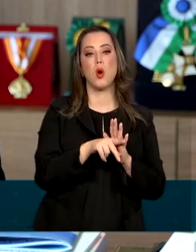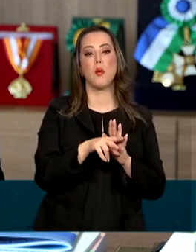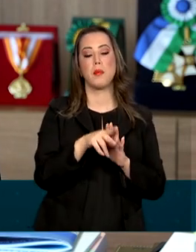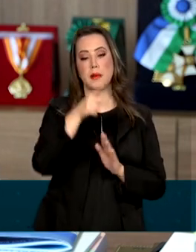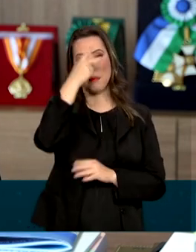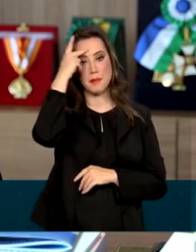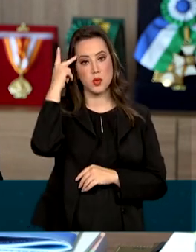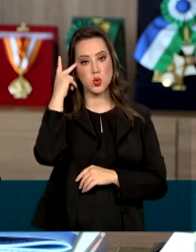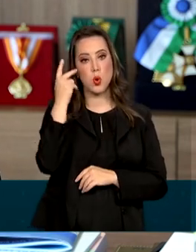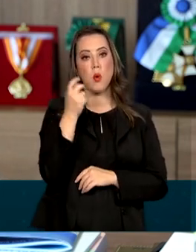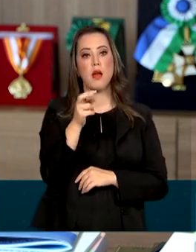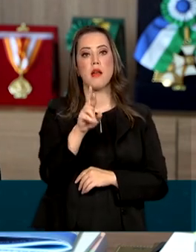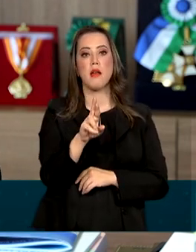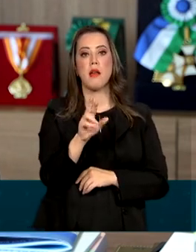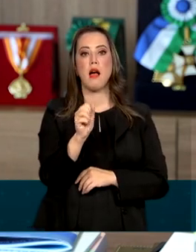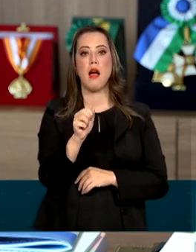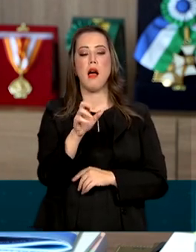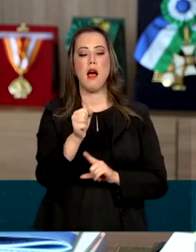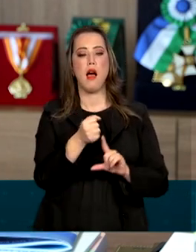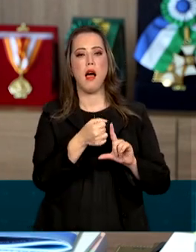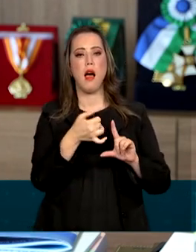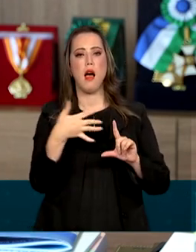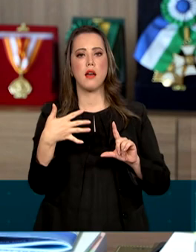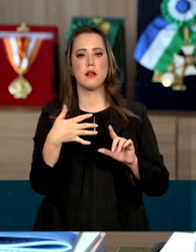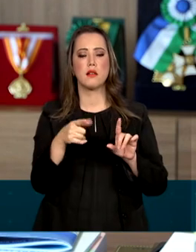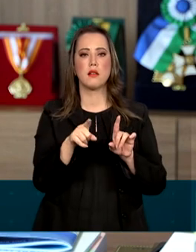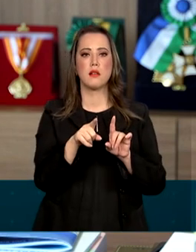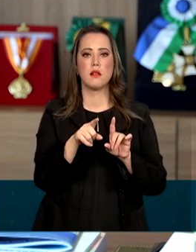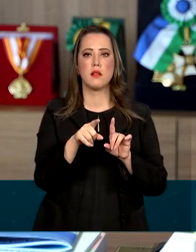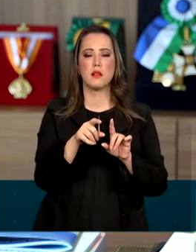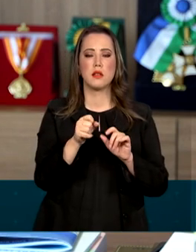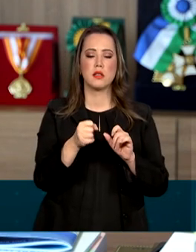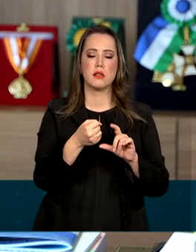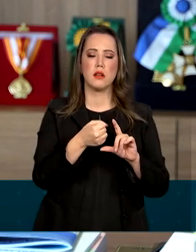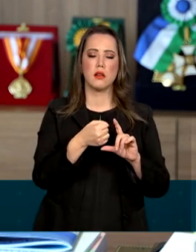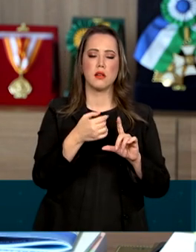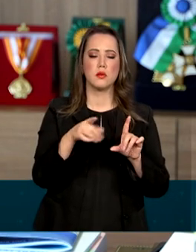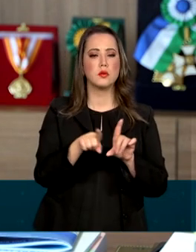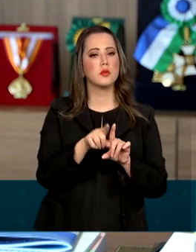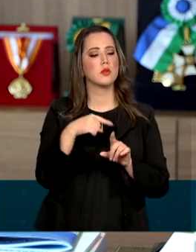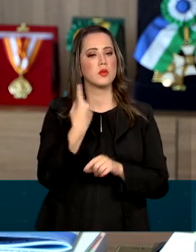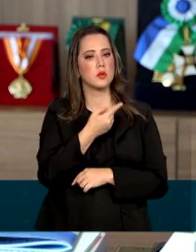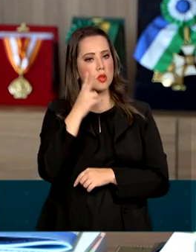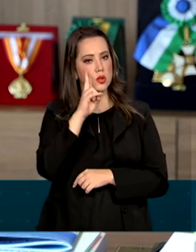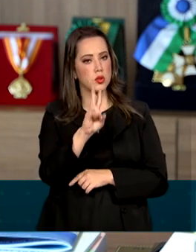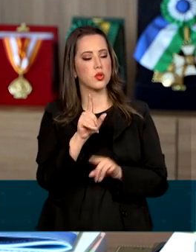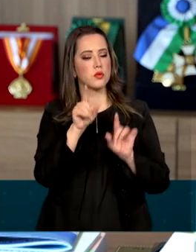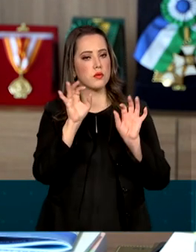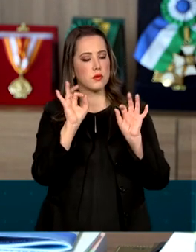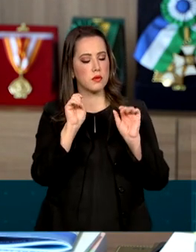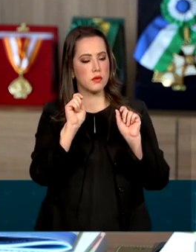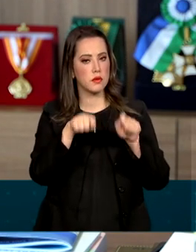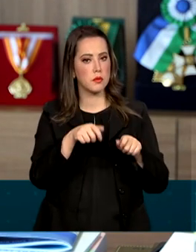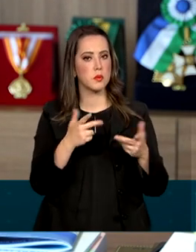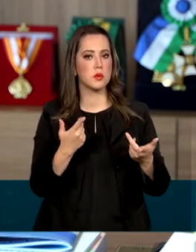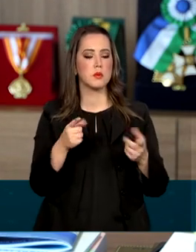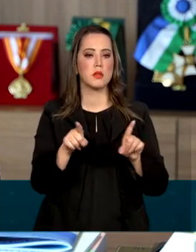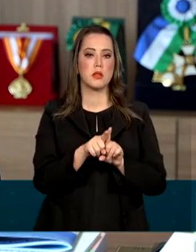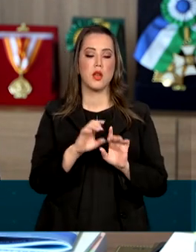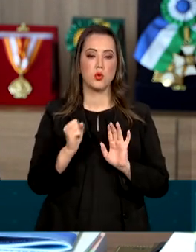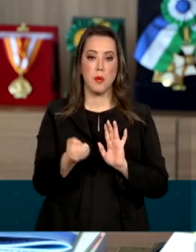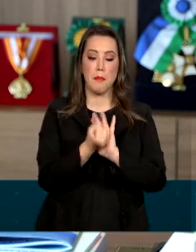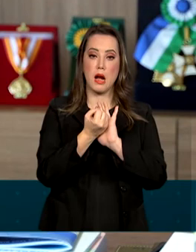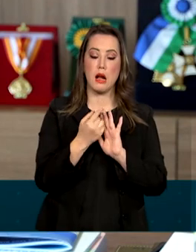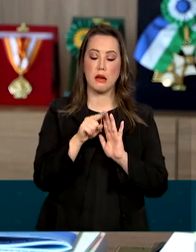esforço e esse carinho que existe em relação aos portadores de doenças raras, realmente deixa uma marca